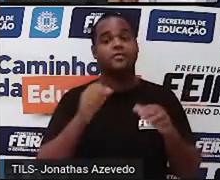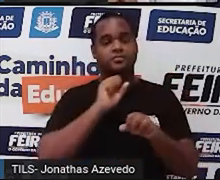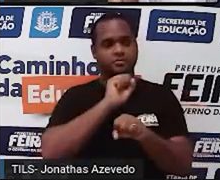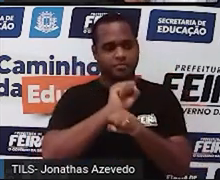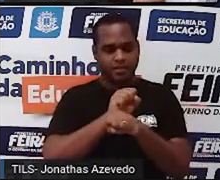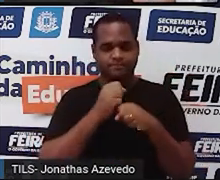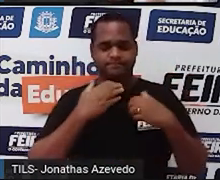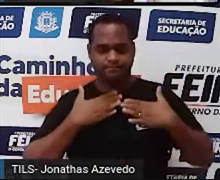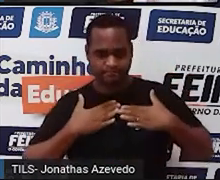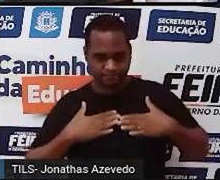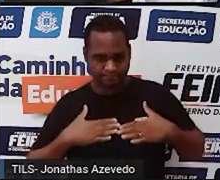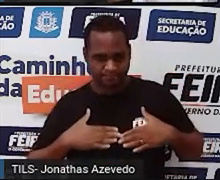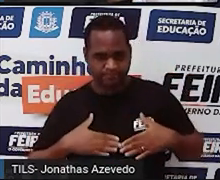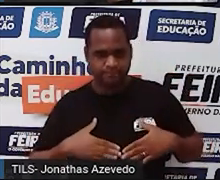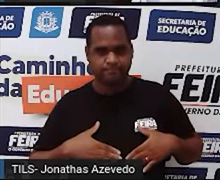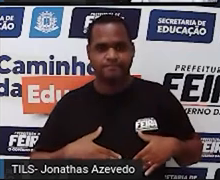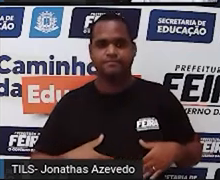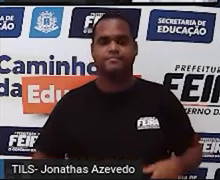A gente vai fazer uma pausa